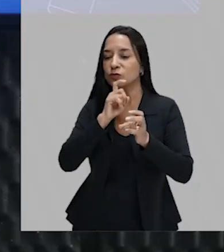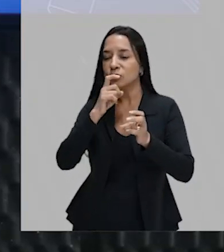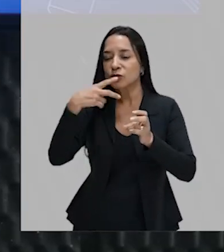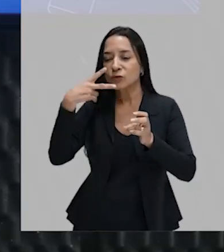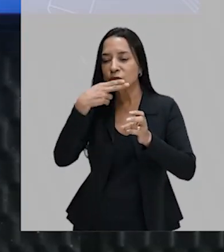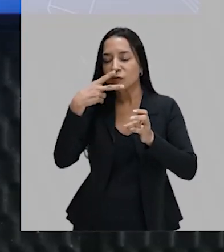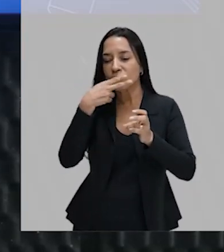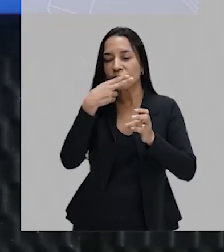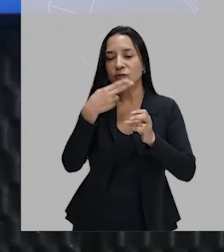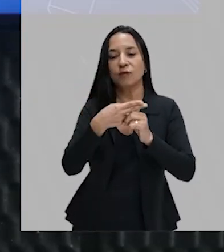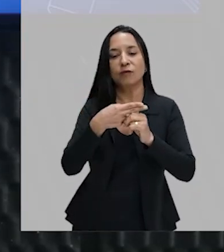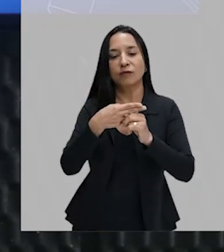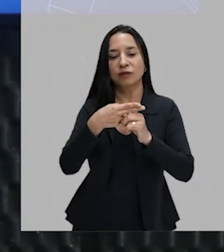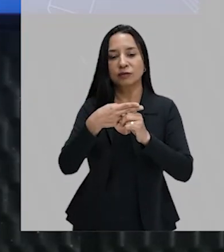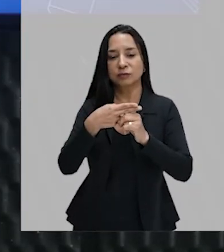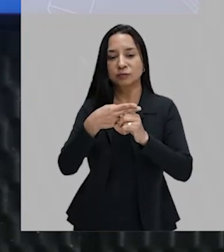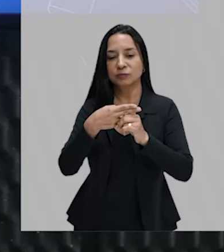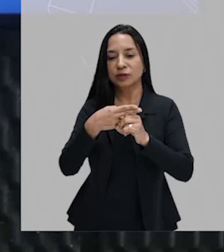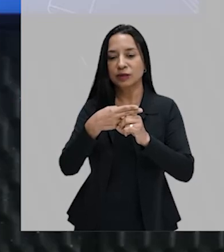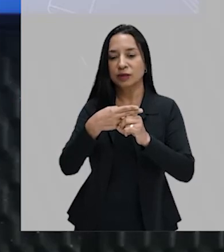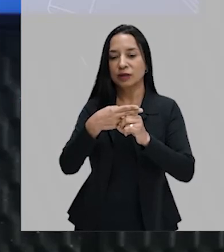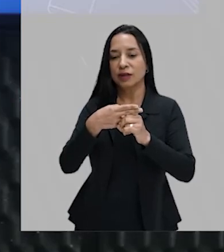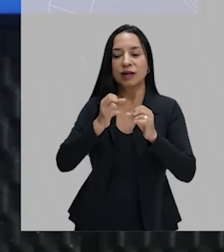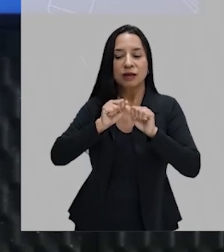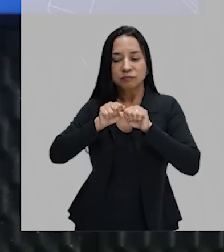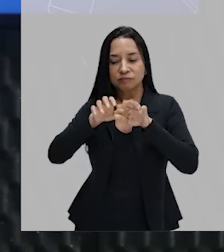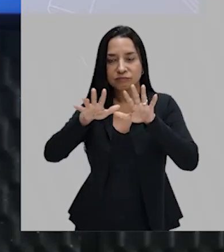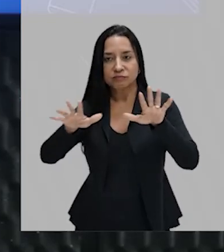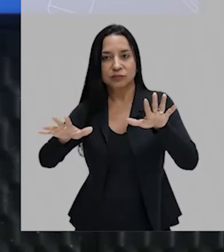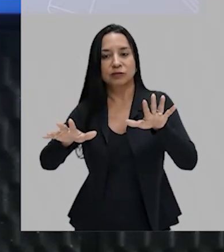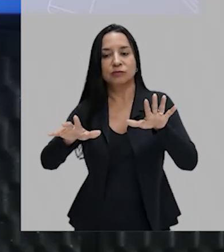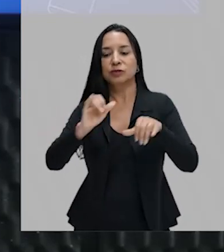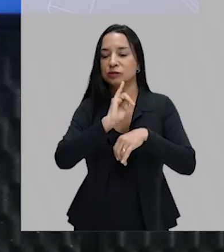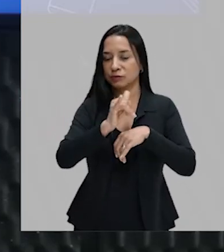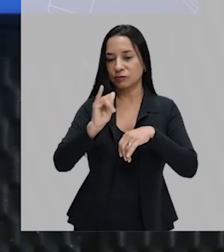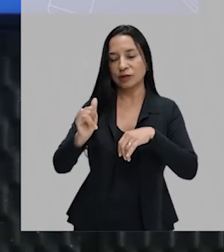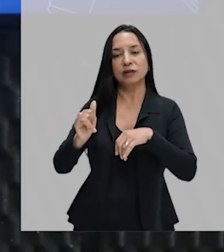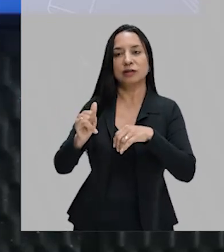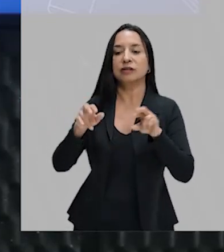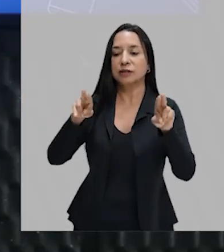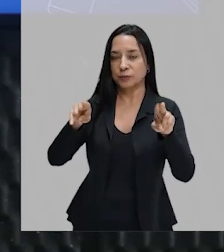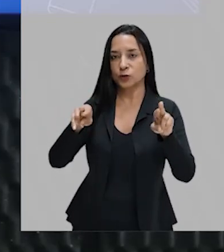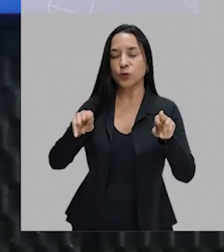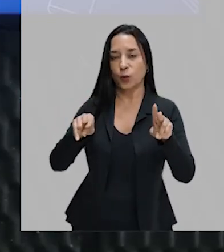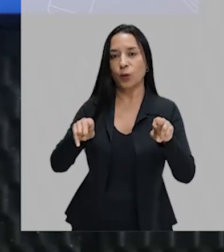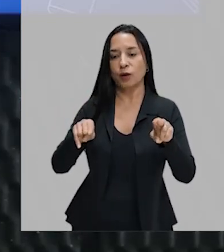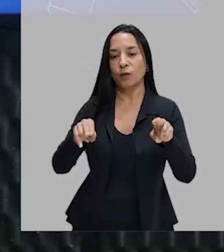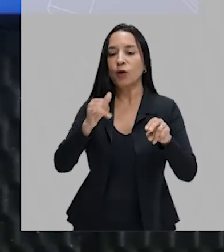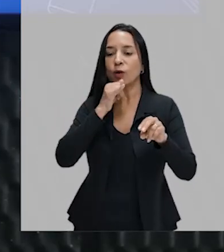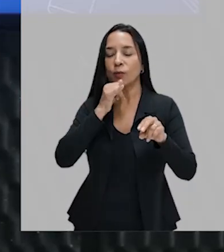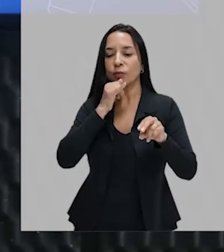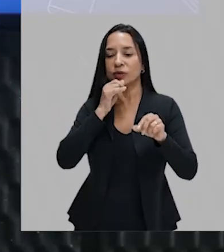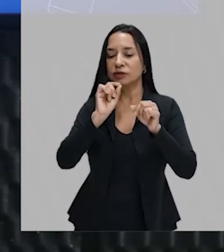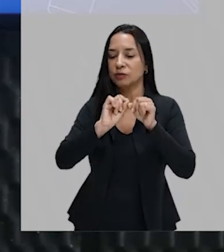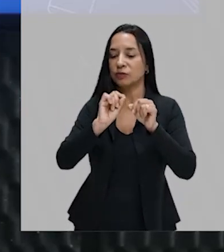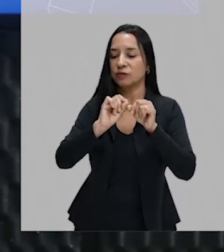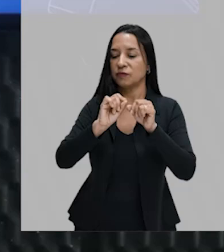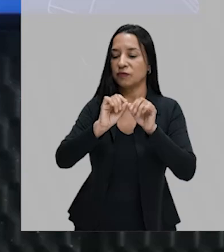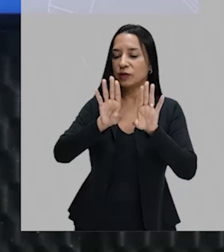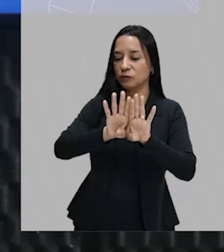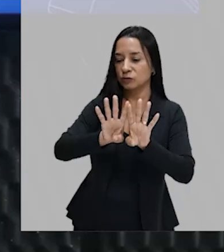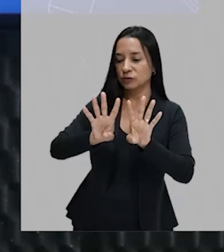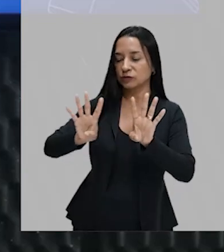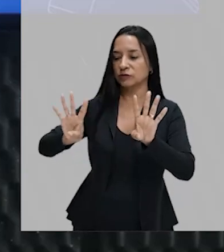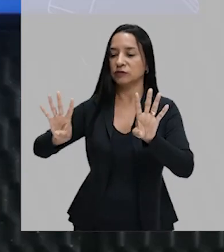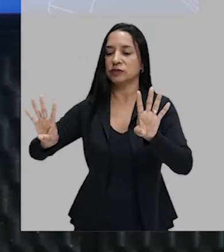ela vai mais ou menos dessa forma. Quando você faz uma brincadeira do telefone sem fio, você faz uma fila indiana, e a